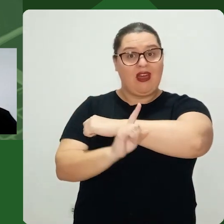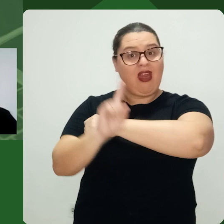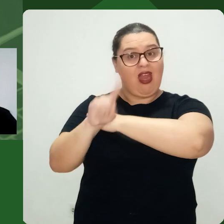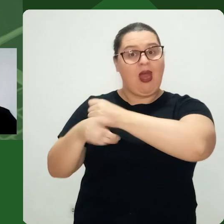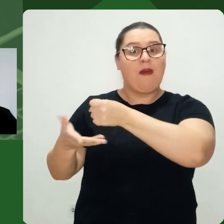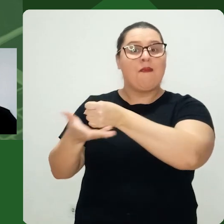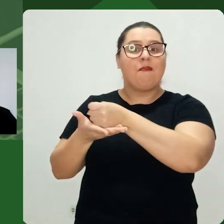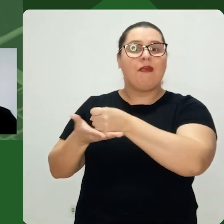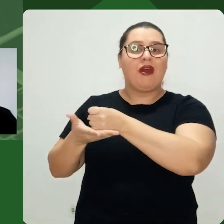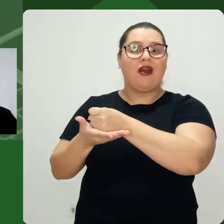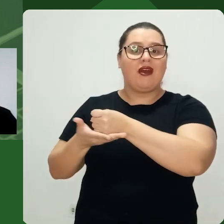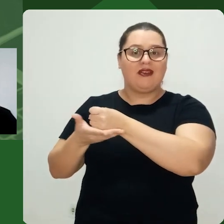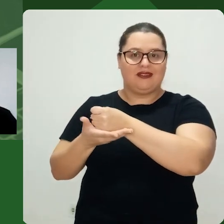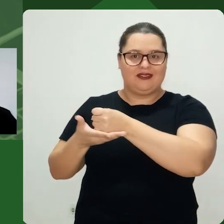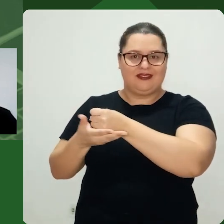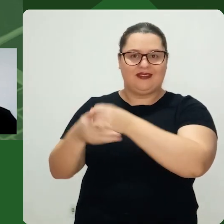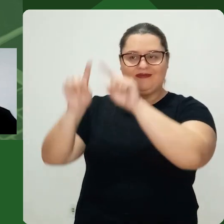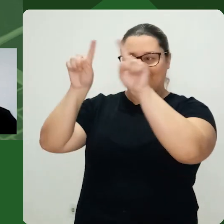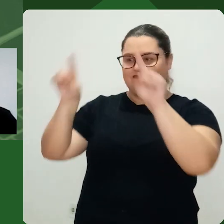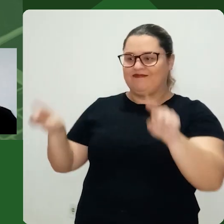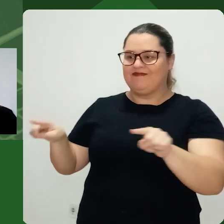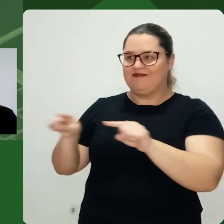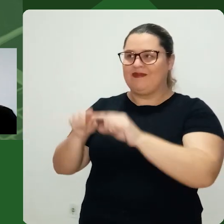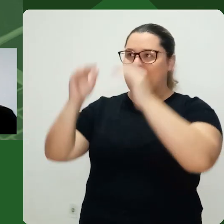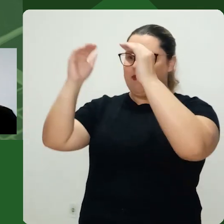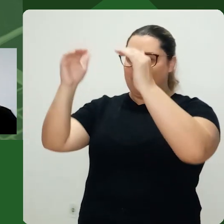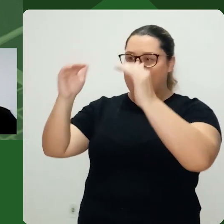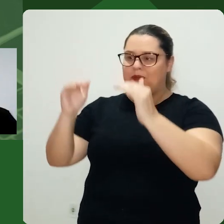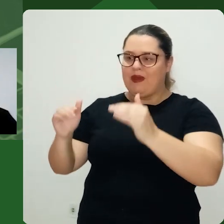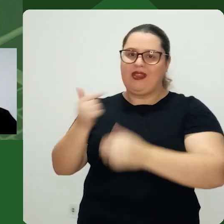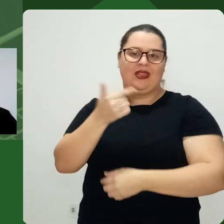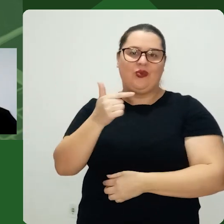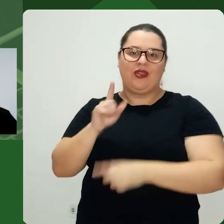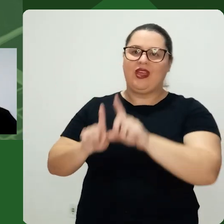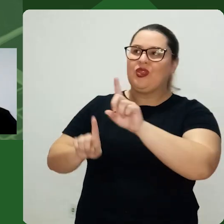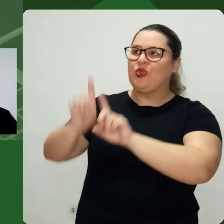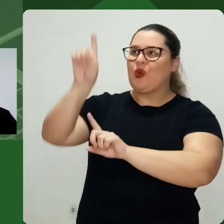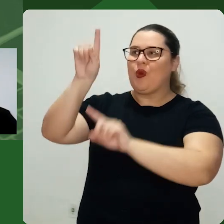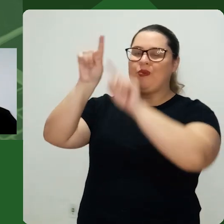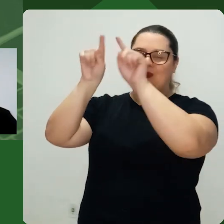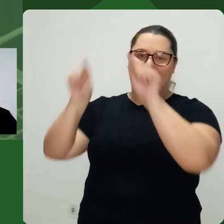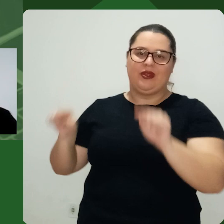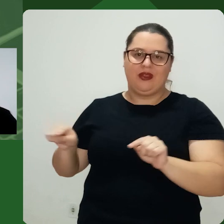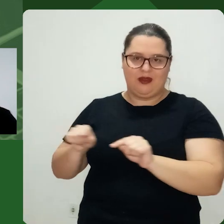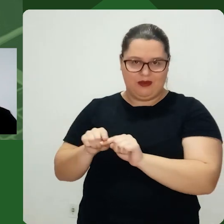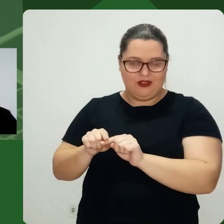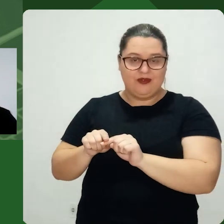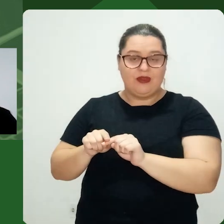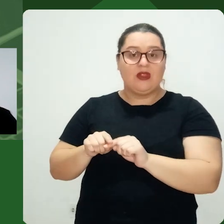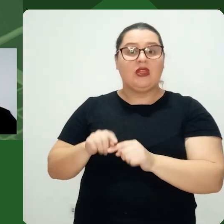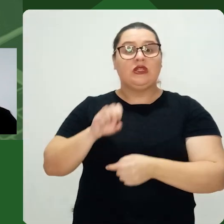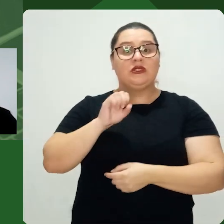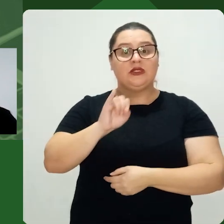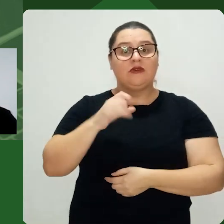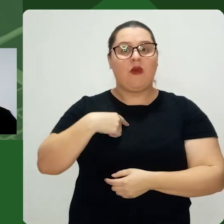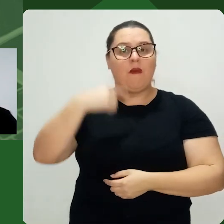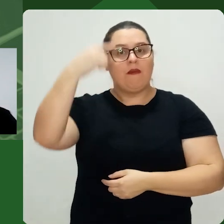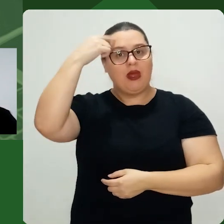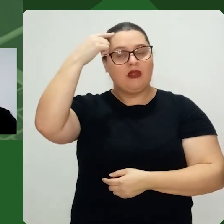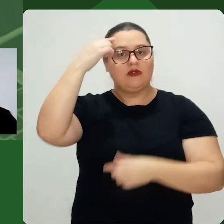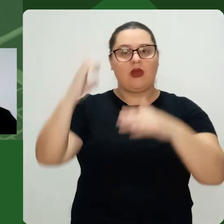a base Eu não vou ter o cliente lá no topo da pirâmide E quando eu penso em uma